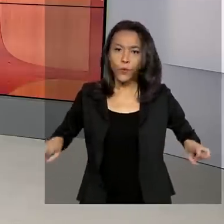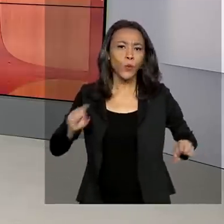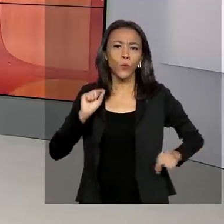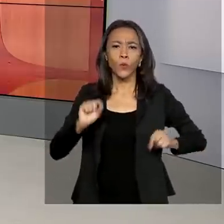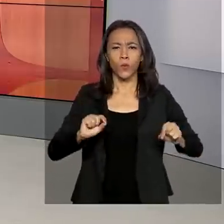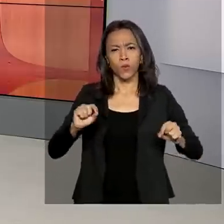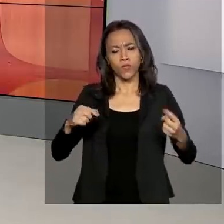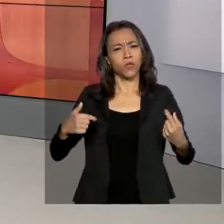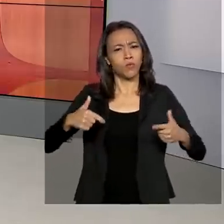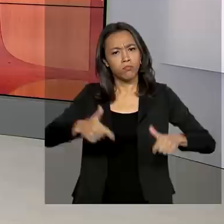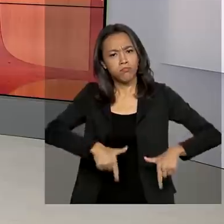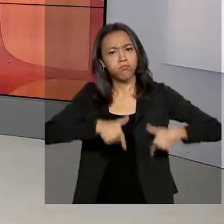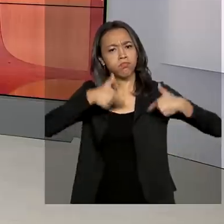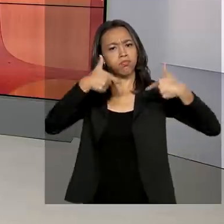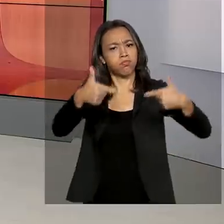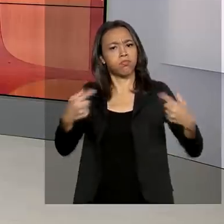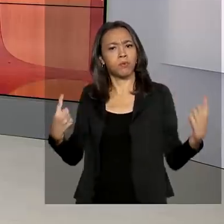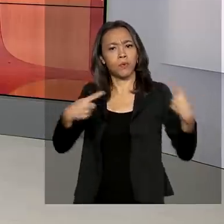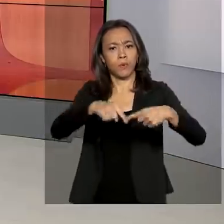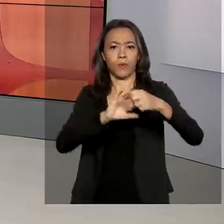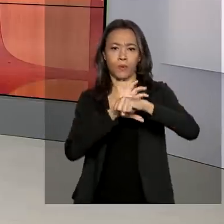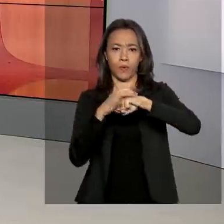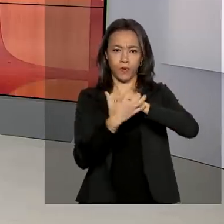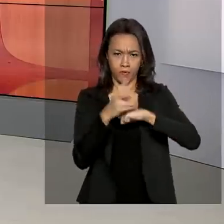enfrentamento ao coronavírus. Vamos acompanhar.